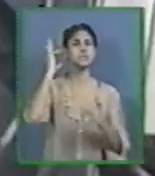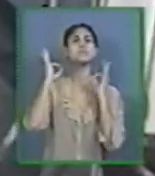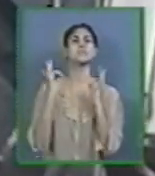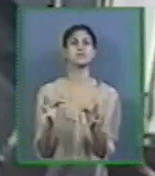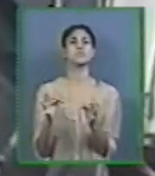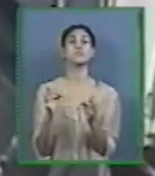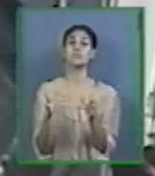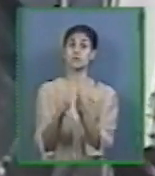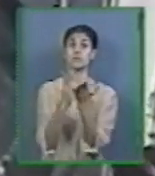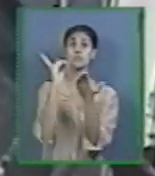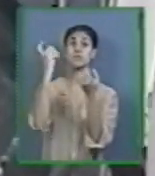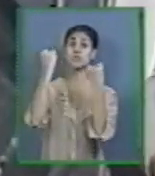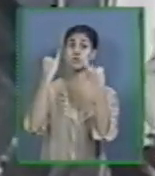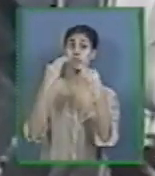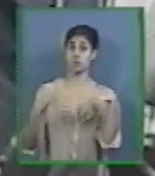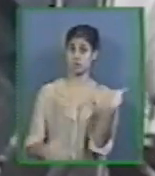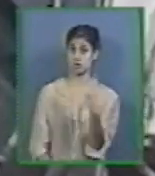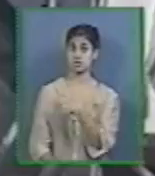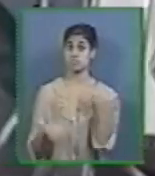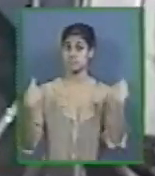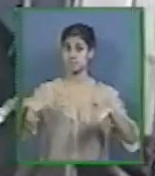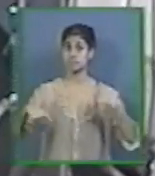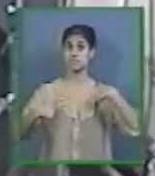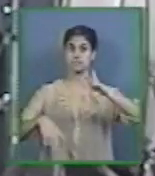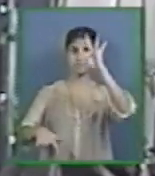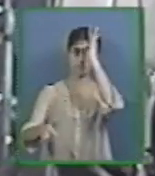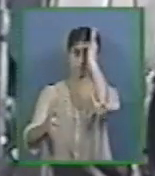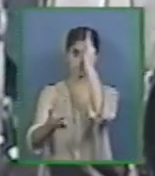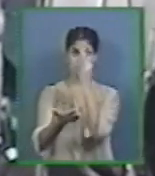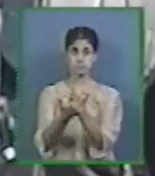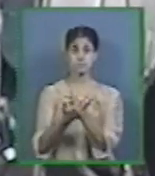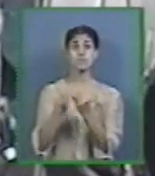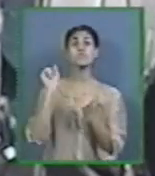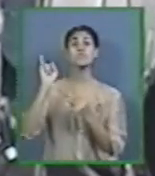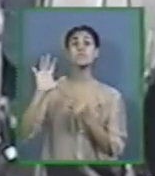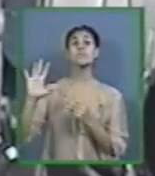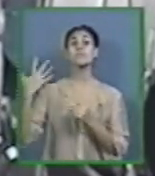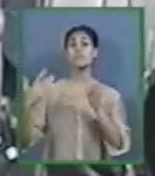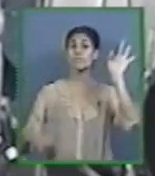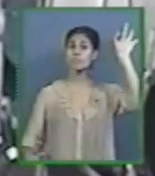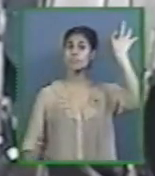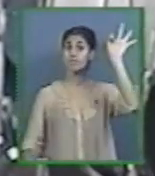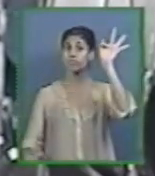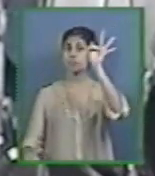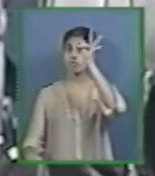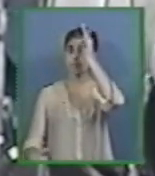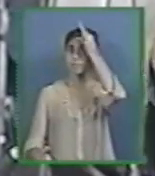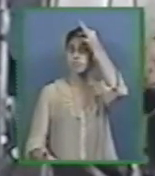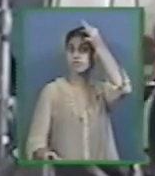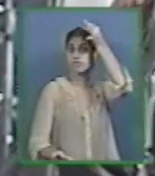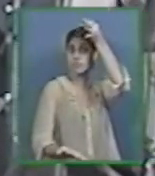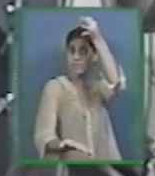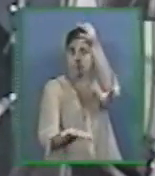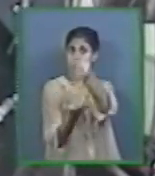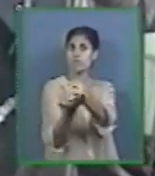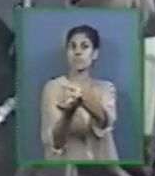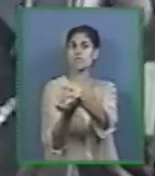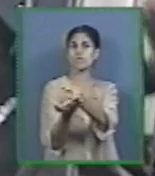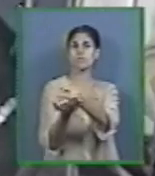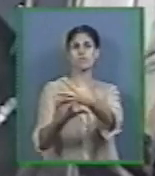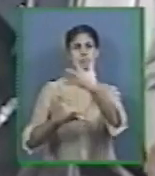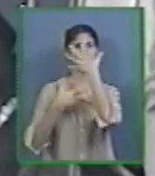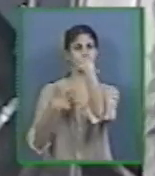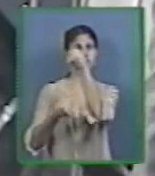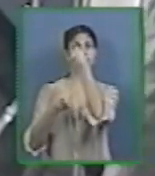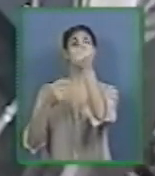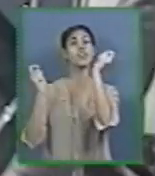Bíblia chama de fé Quando a fé lhe é concedida, você tem na hora com a fé, você já tem